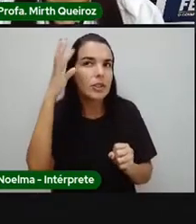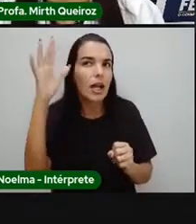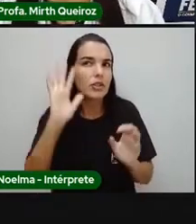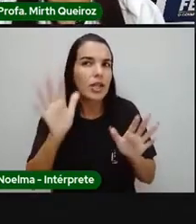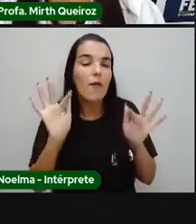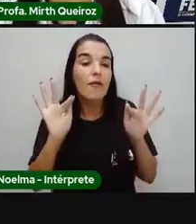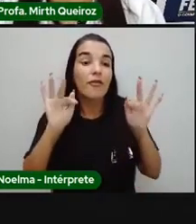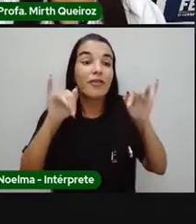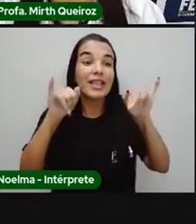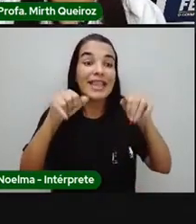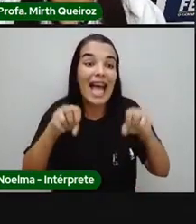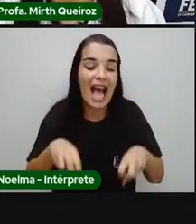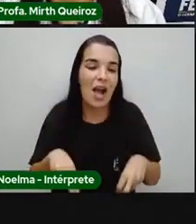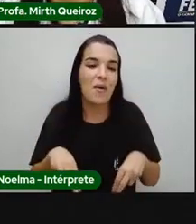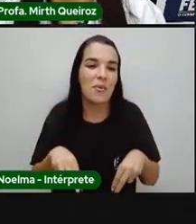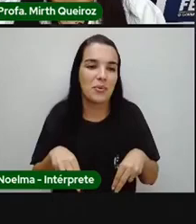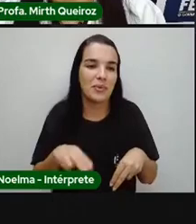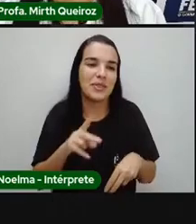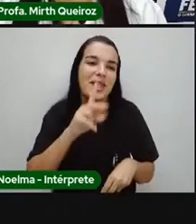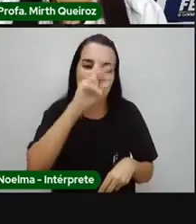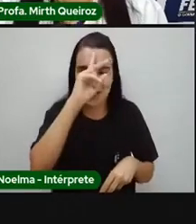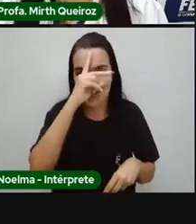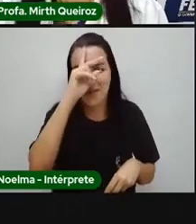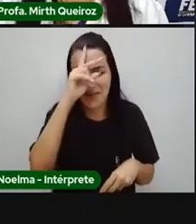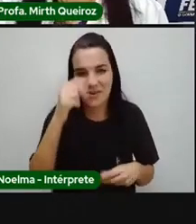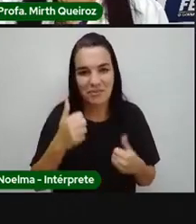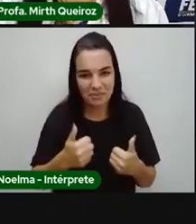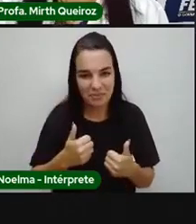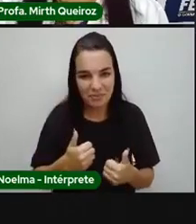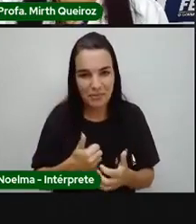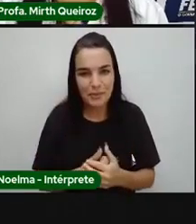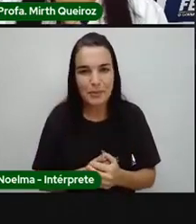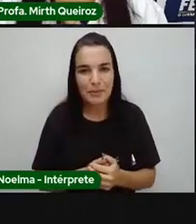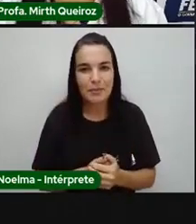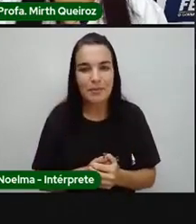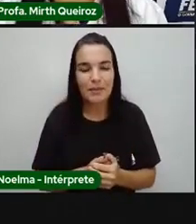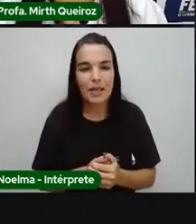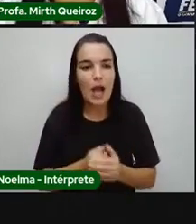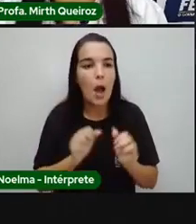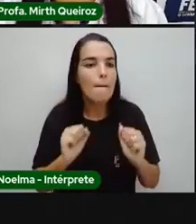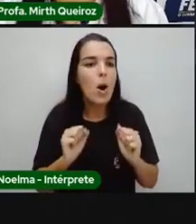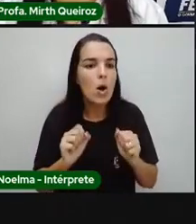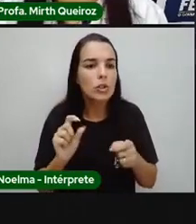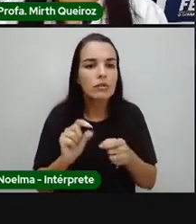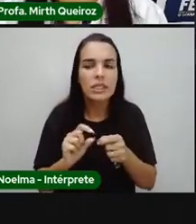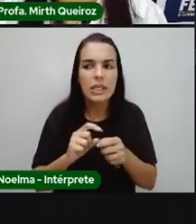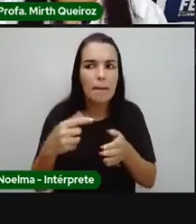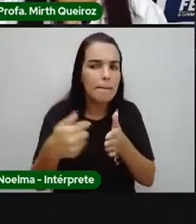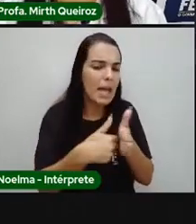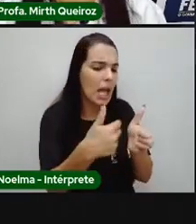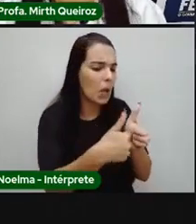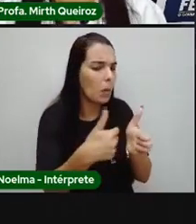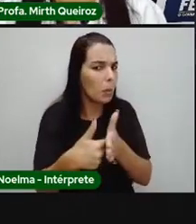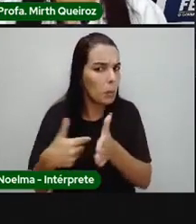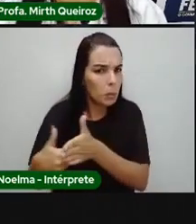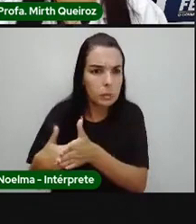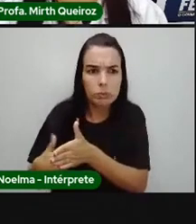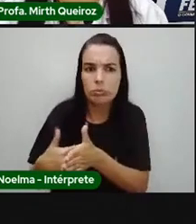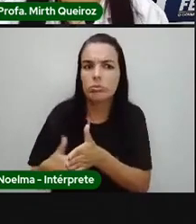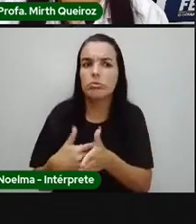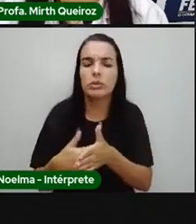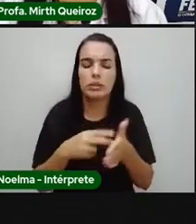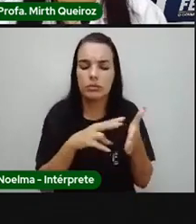o texto, procurem formular essas hipóteses. Formular perguntas sobre a leitura também é importante, né?